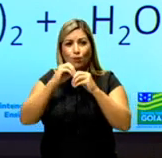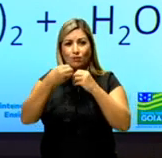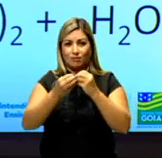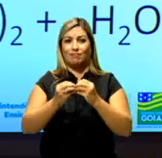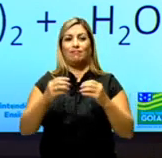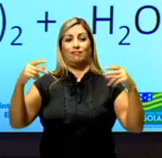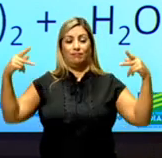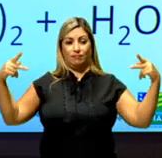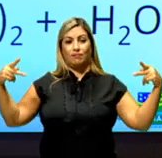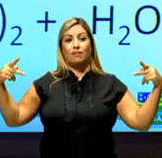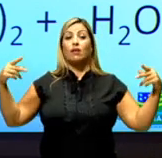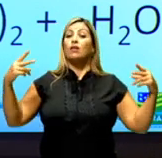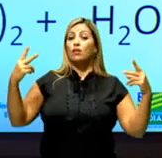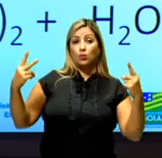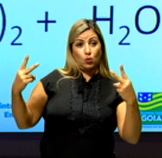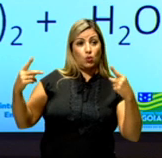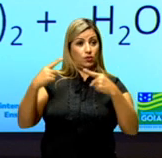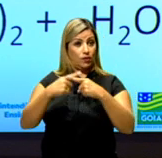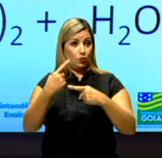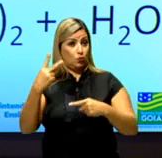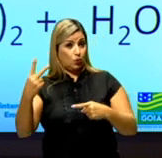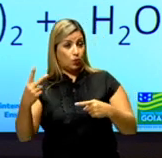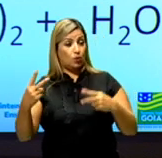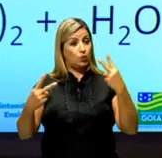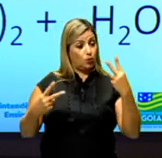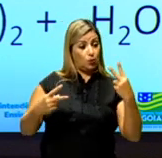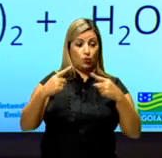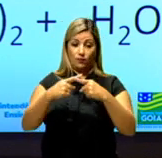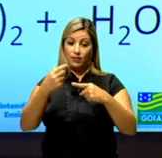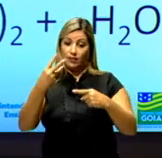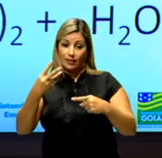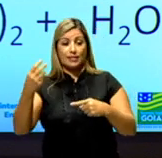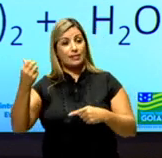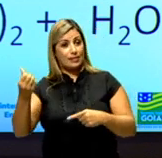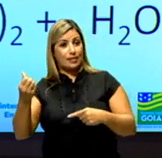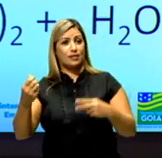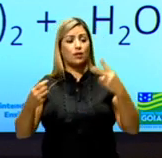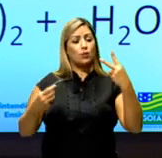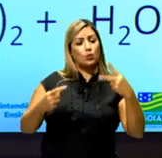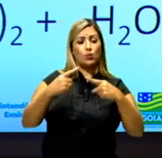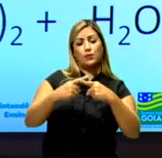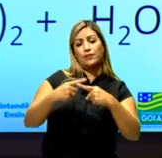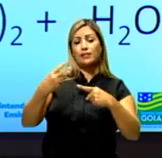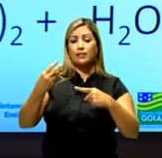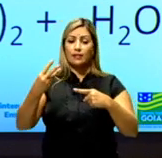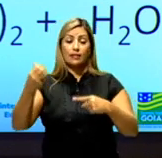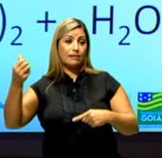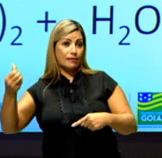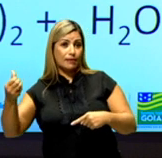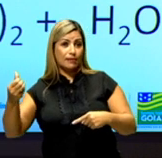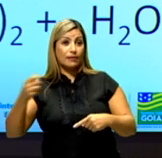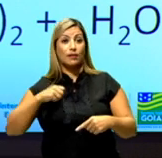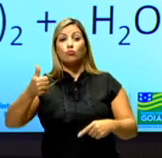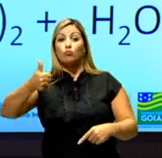Vamos para o hidrogênio. Dois vezes um, dois vezes três. Seis. Mais. Dois vezes três, seis. Então, do lado reagente eu tenho